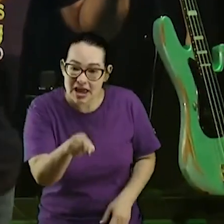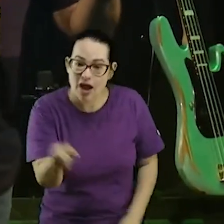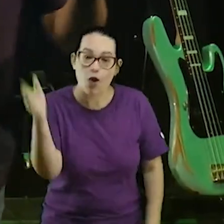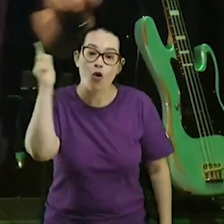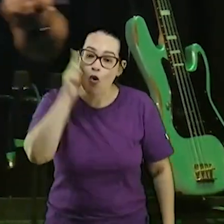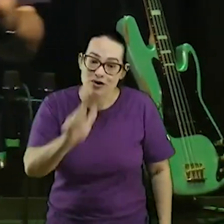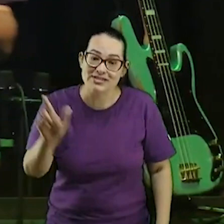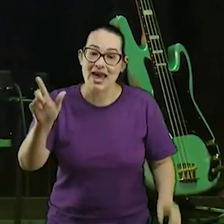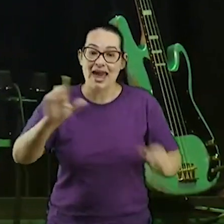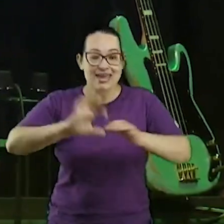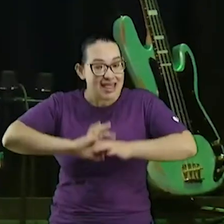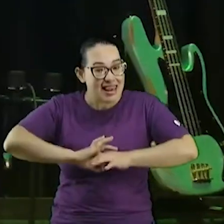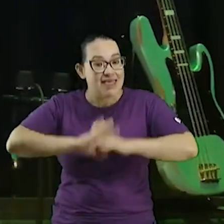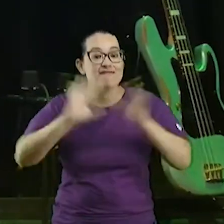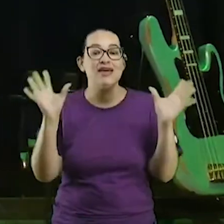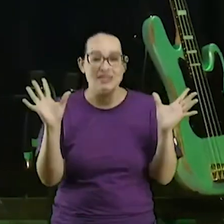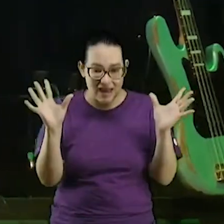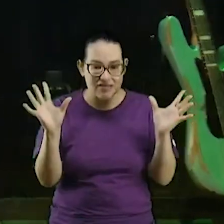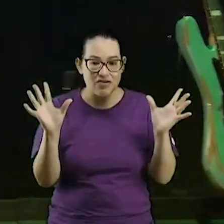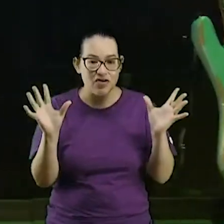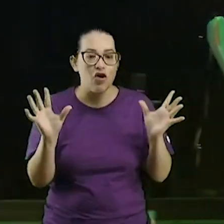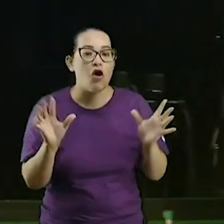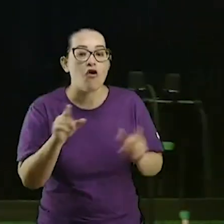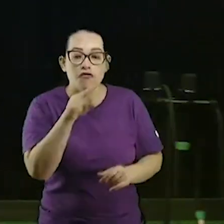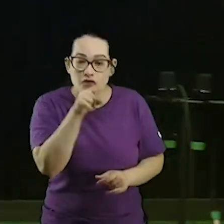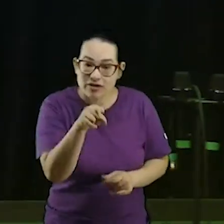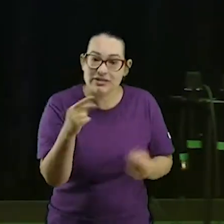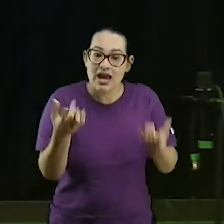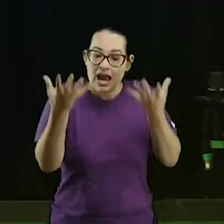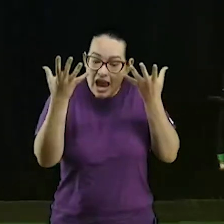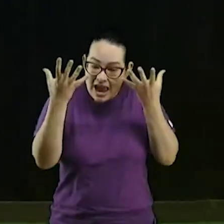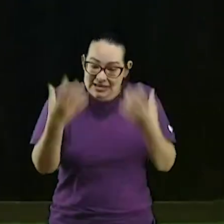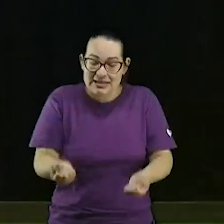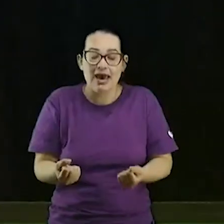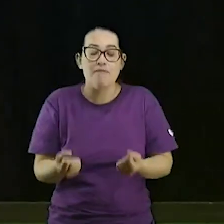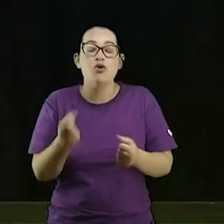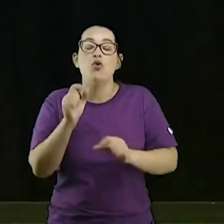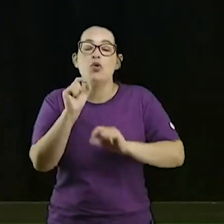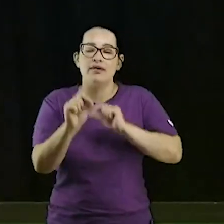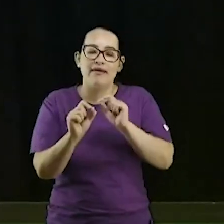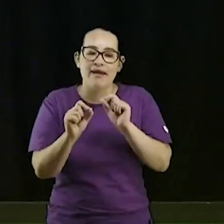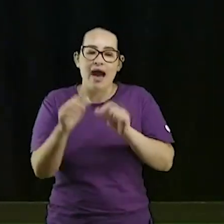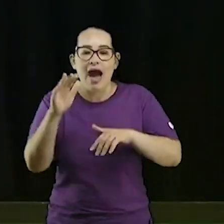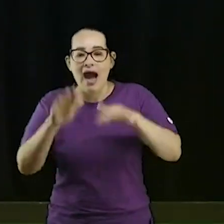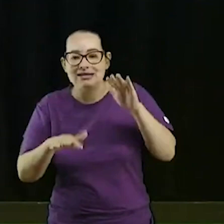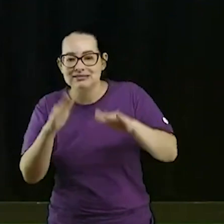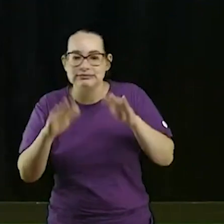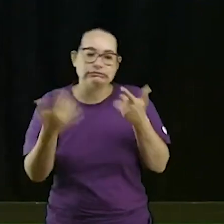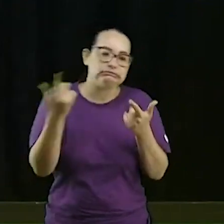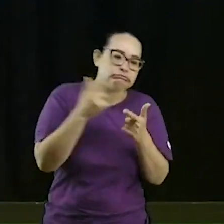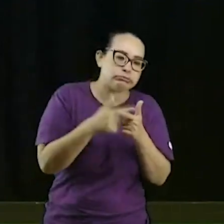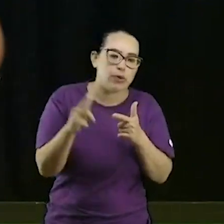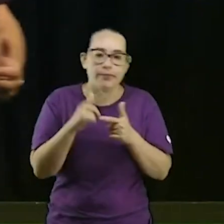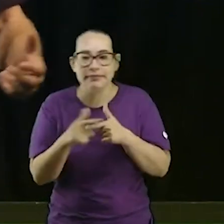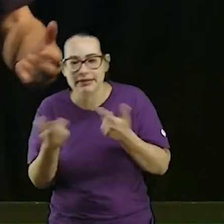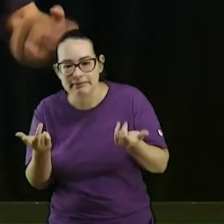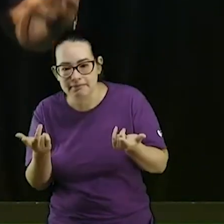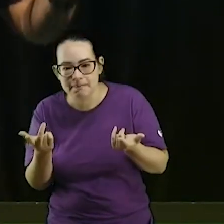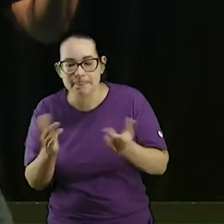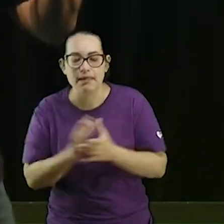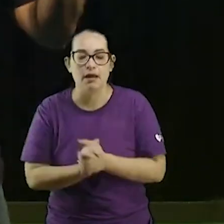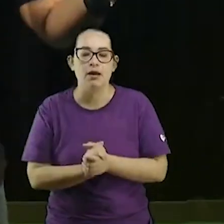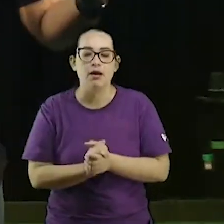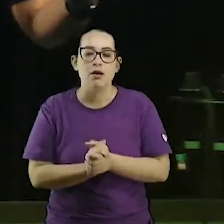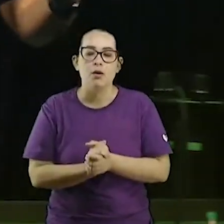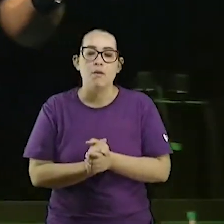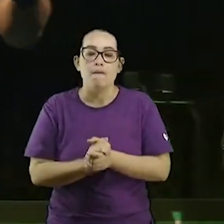você vai receber alguns poréns na sua vida. E Moisés, ele recebeu